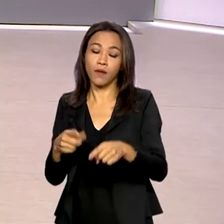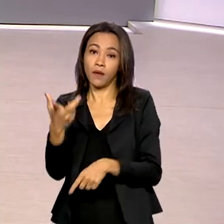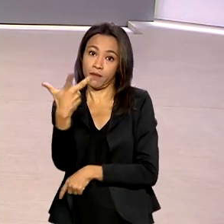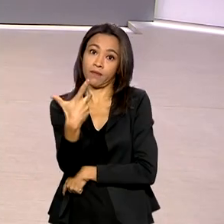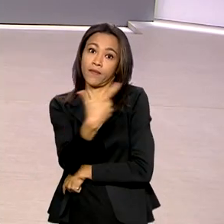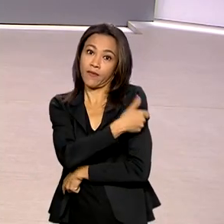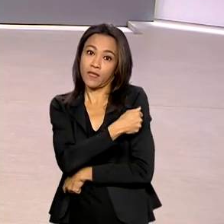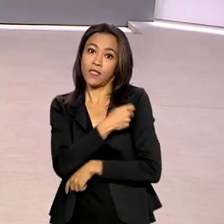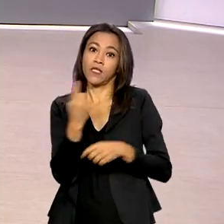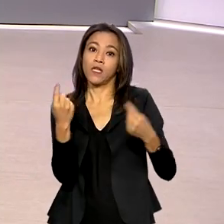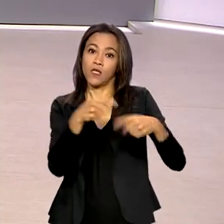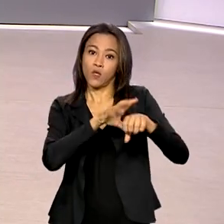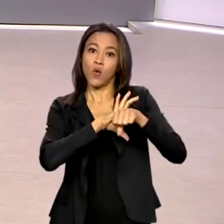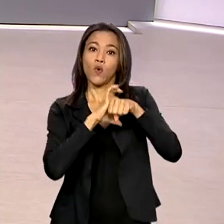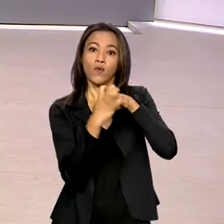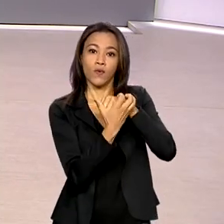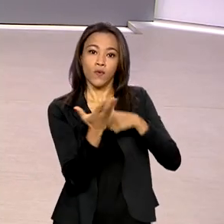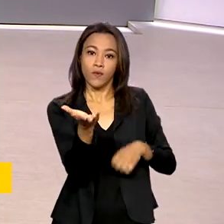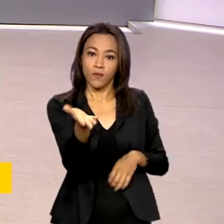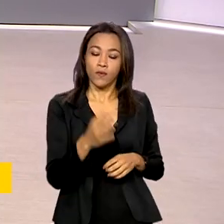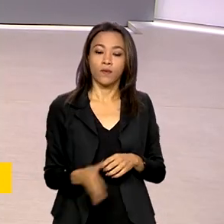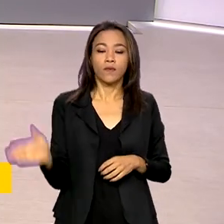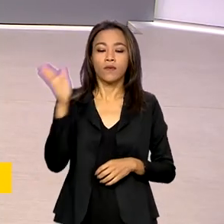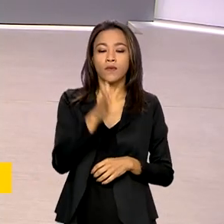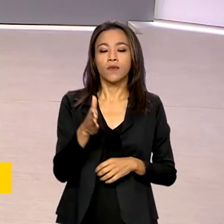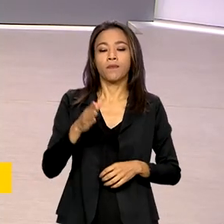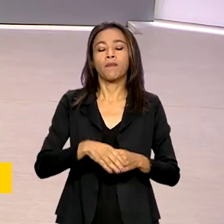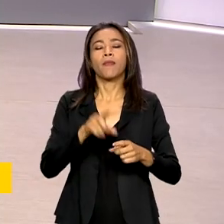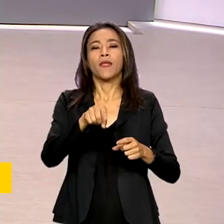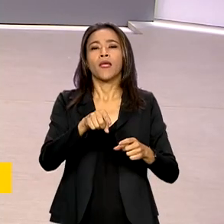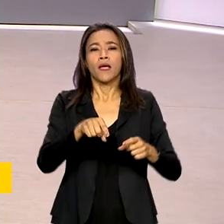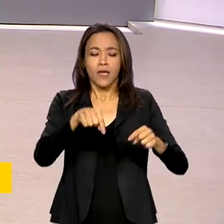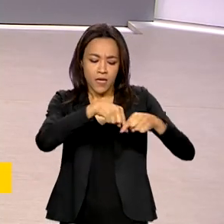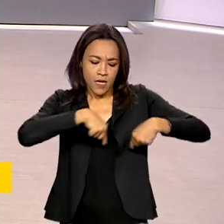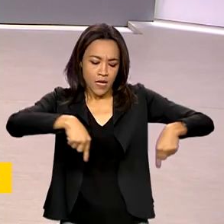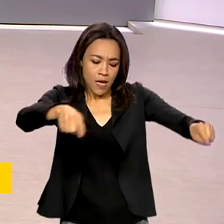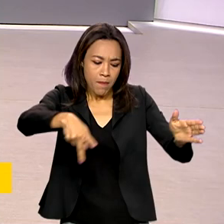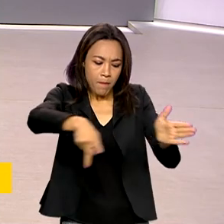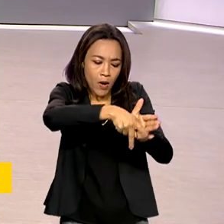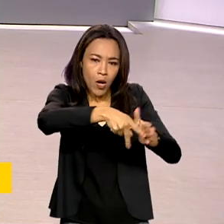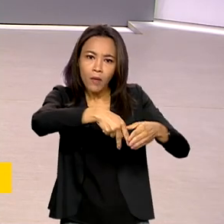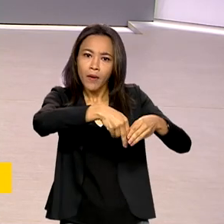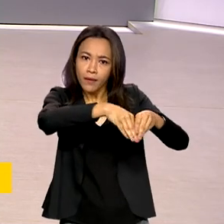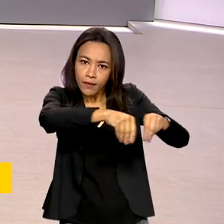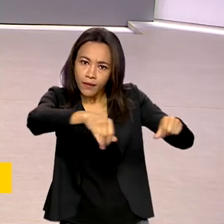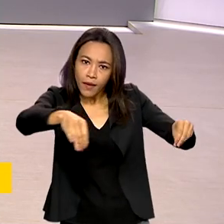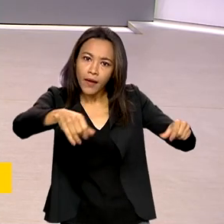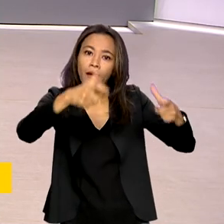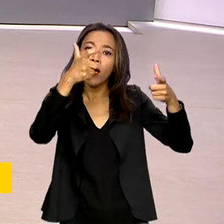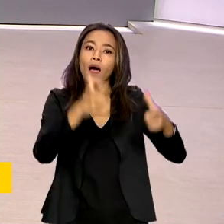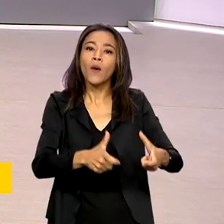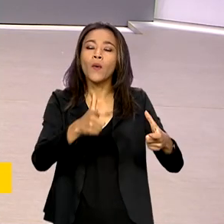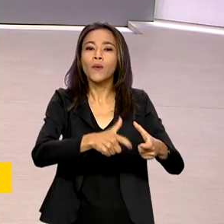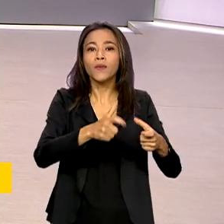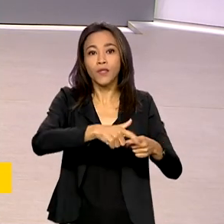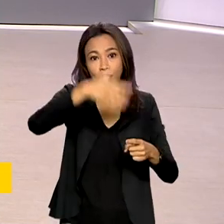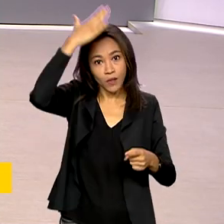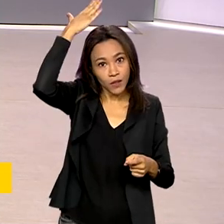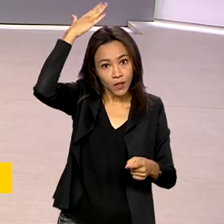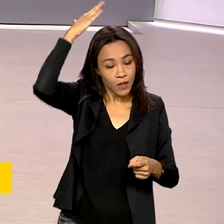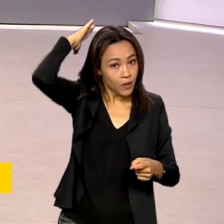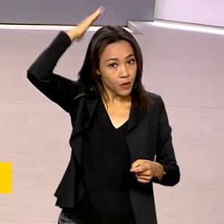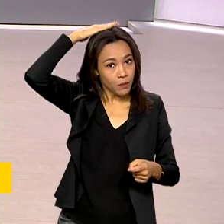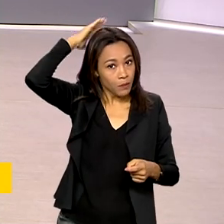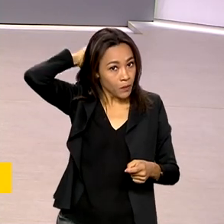O processo de retirada pacífica de não indígenas da terra Alto Rio Guamá, no Pará, foi iniciado.